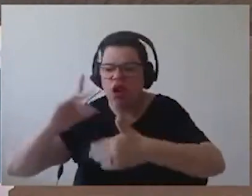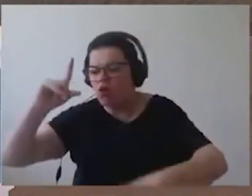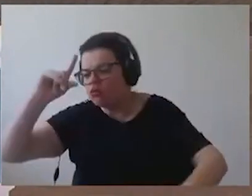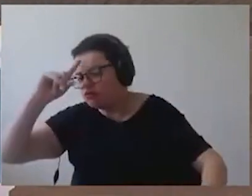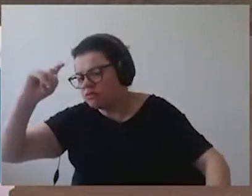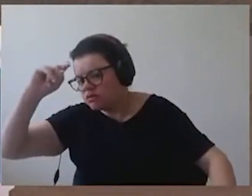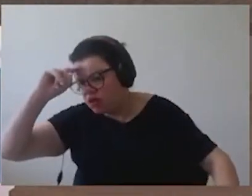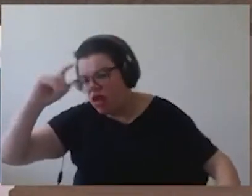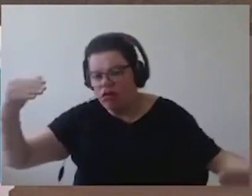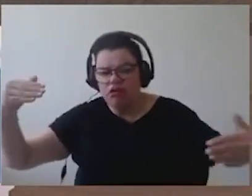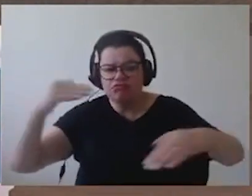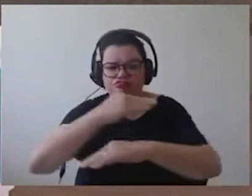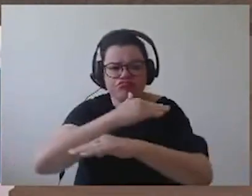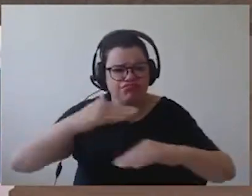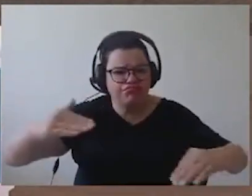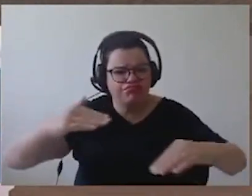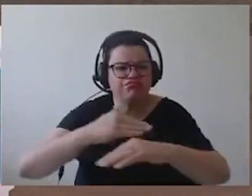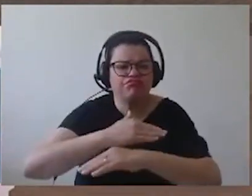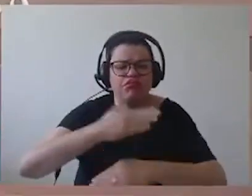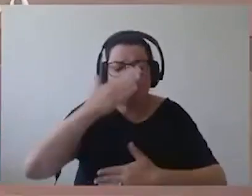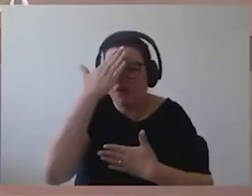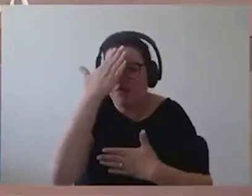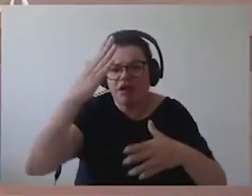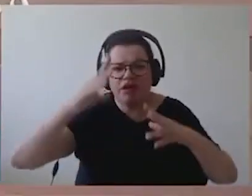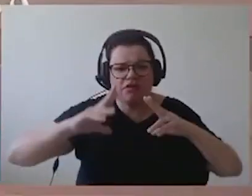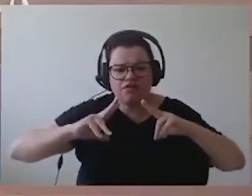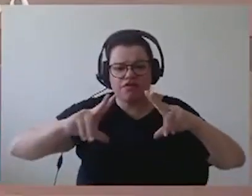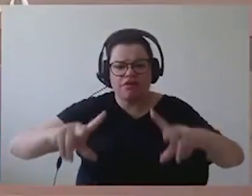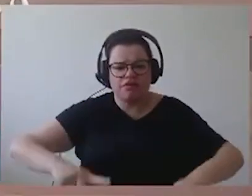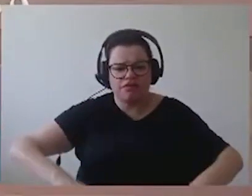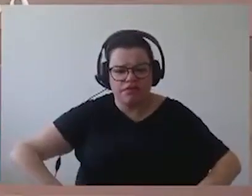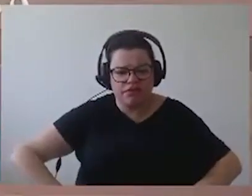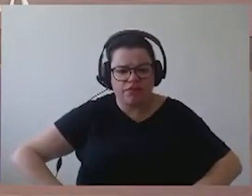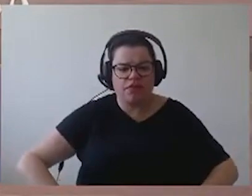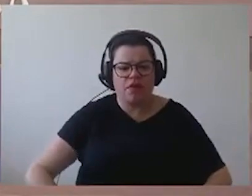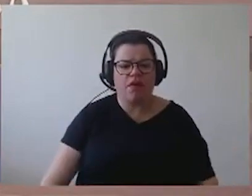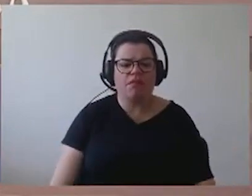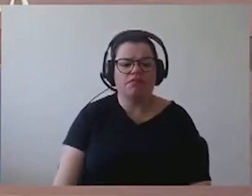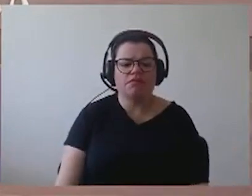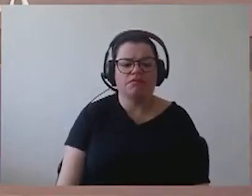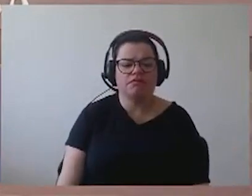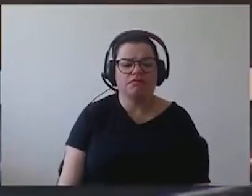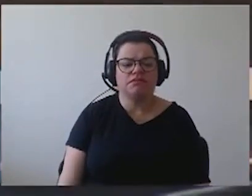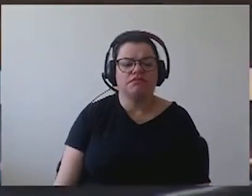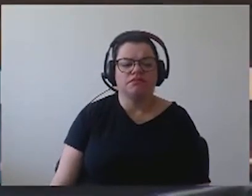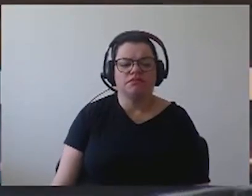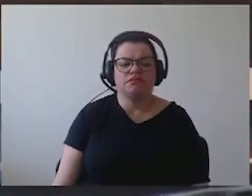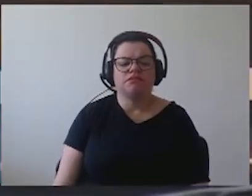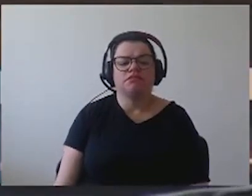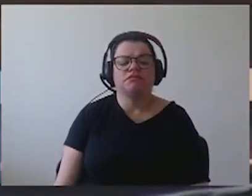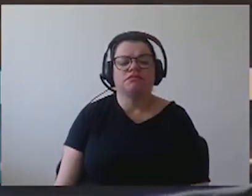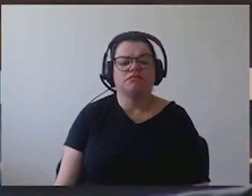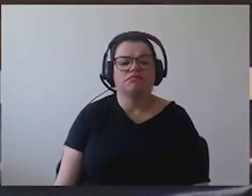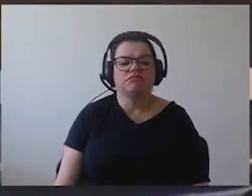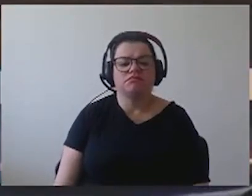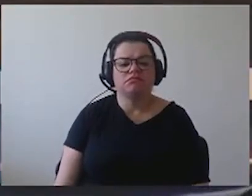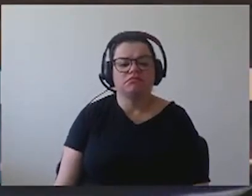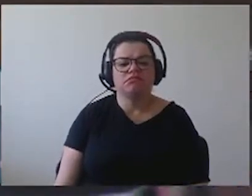concessão da palavra, vereador Ângelo Vagnoni. Muito obrigado. Vereador Alexandre, tem toda razão.